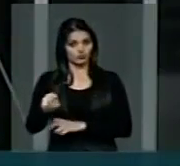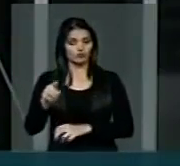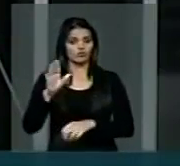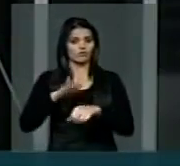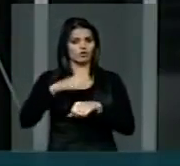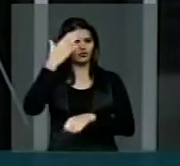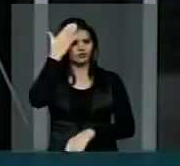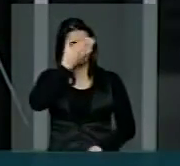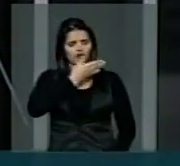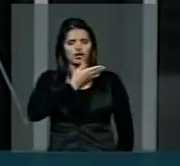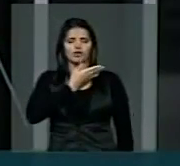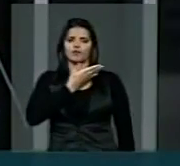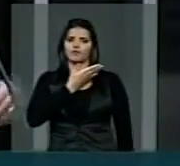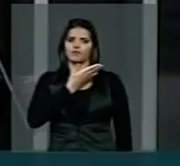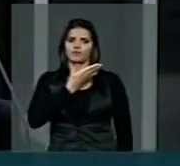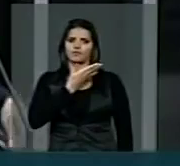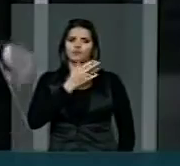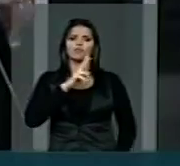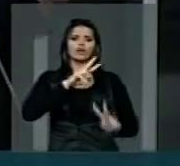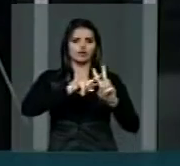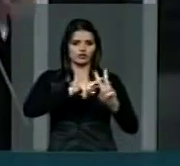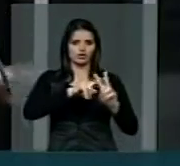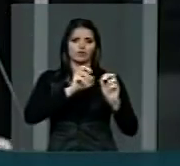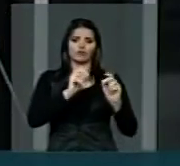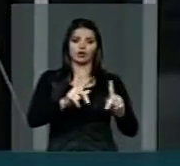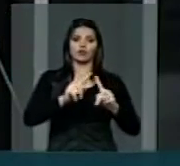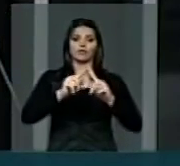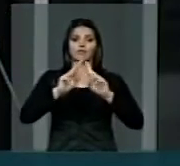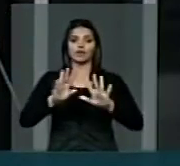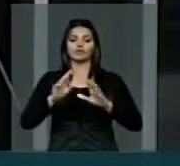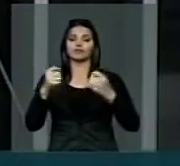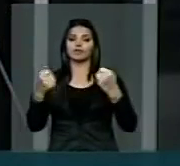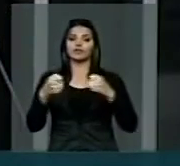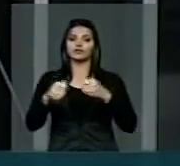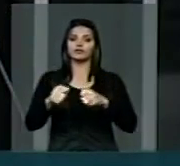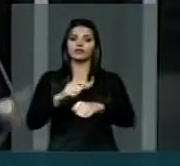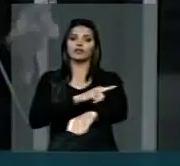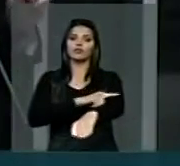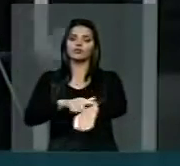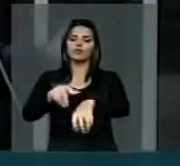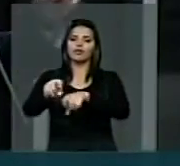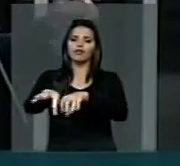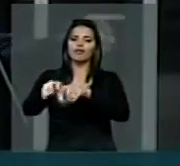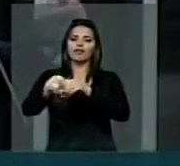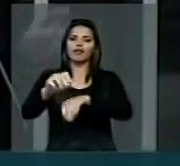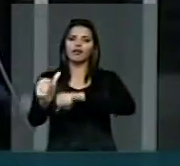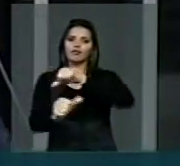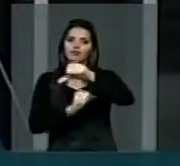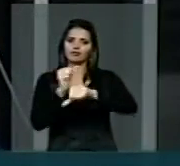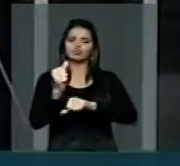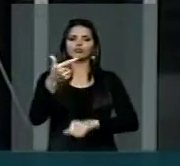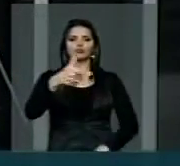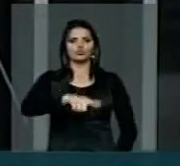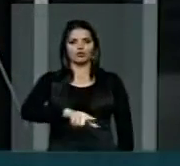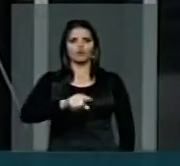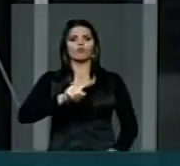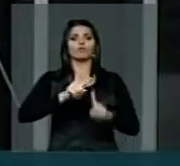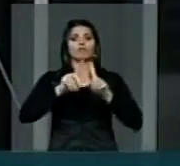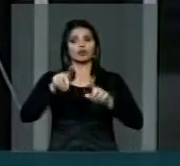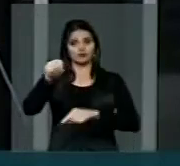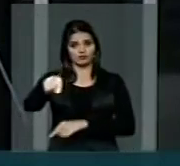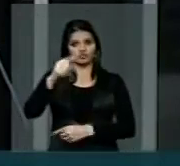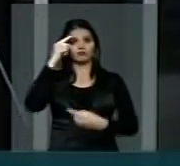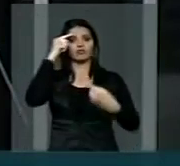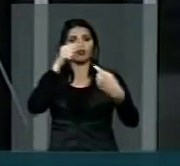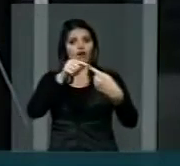mais sério do que prender. Nós temos que reeducar essas pessoas. Mas ele tem razão, porque nós não